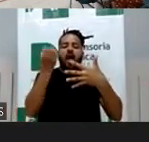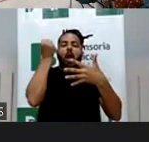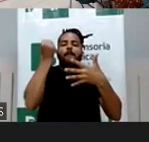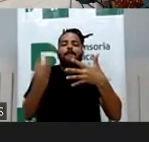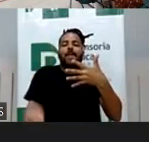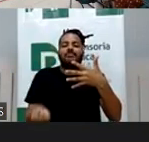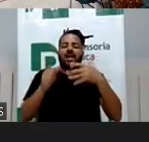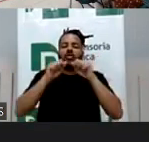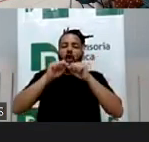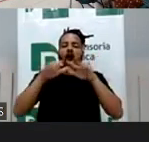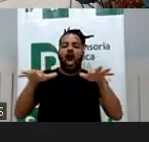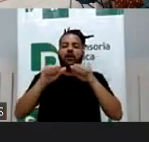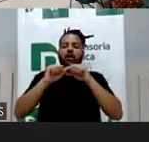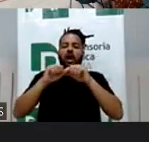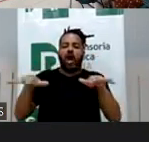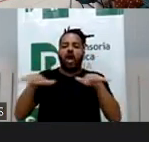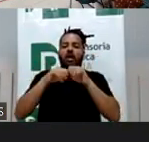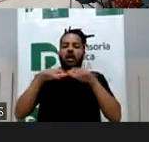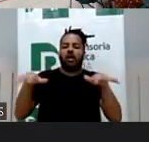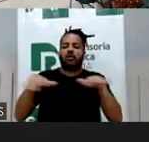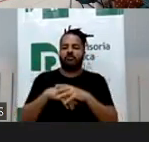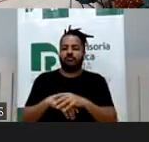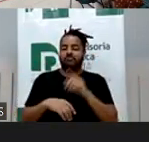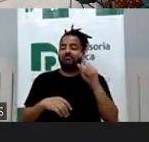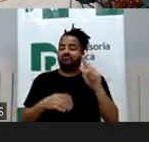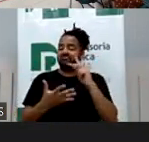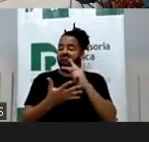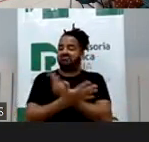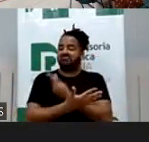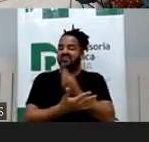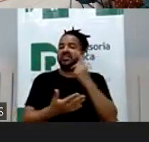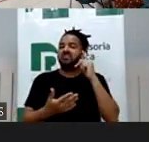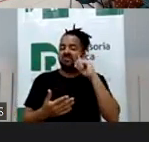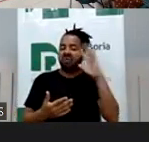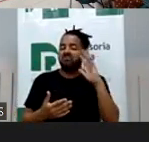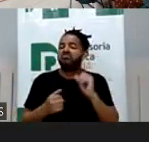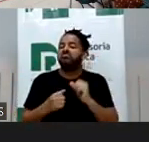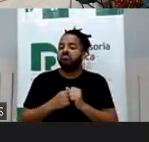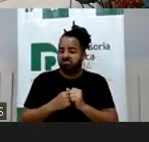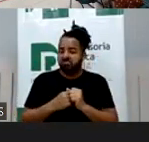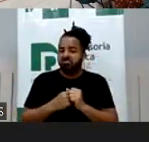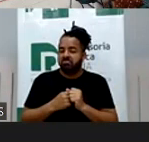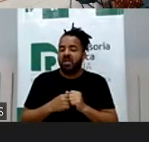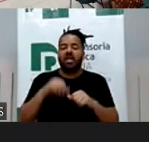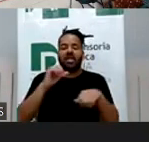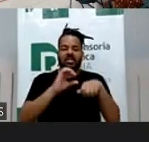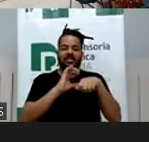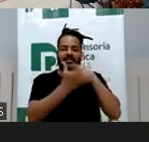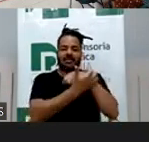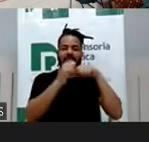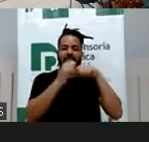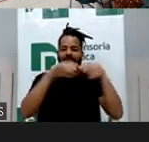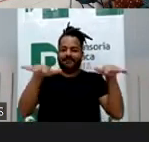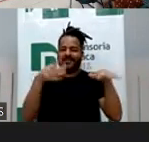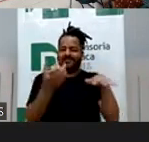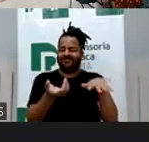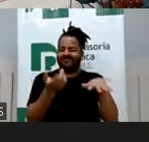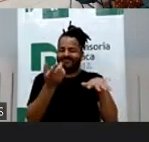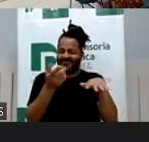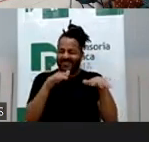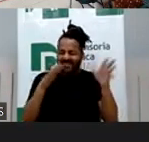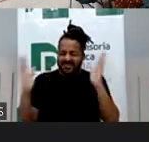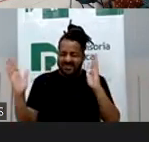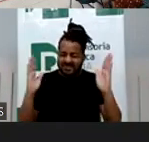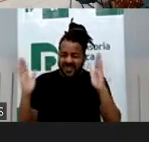E é um fenômeno que se revela cada vez mais frequente. Durante a pandemia, eu li um artigo